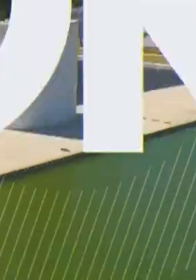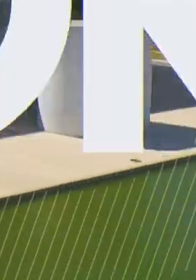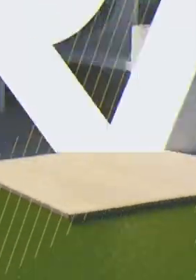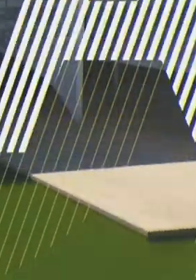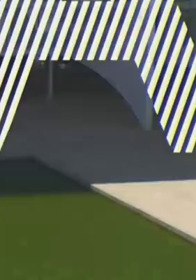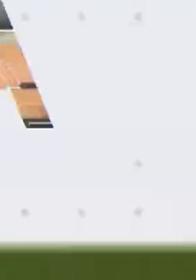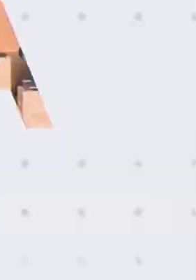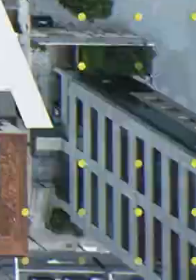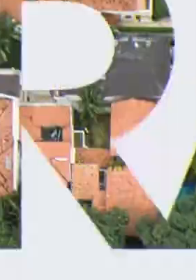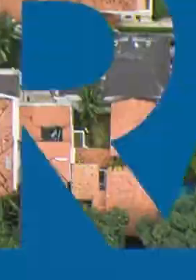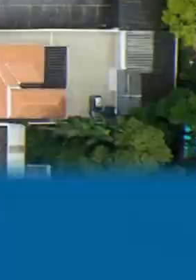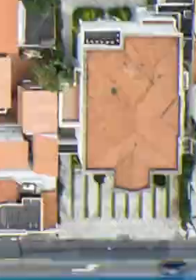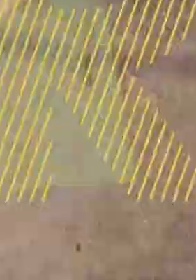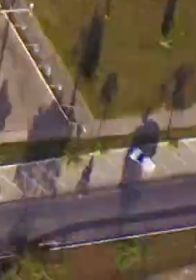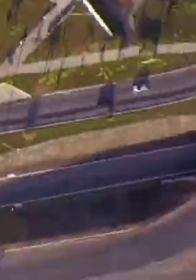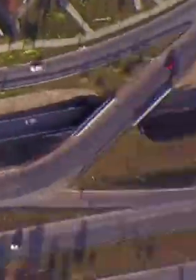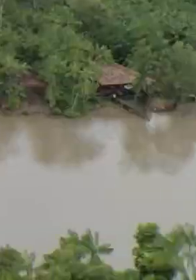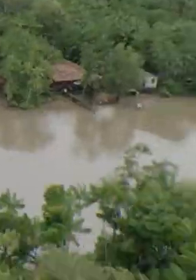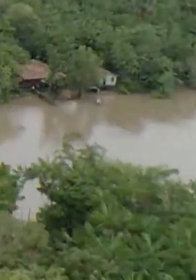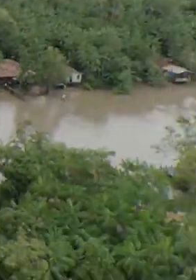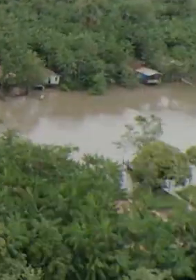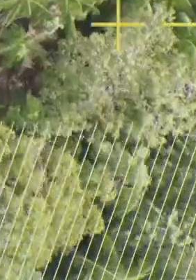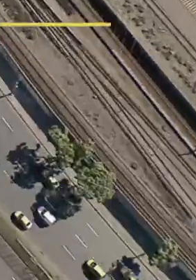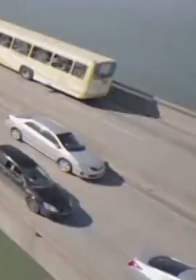Paz de bem.